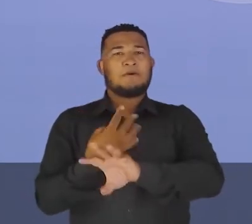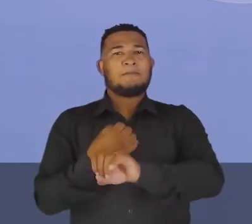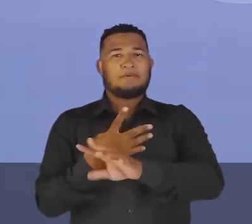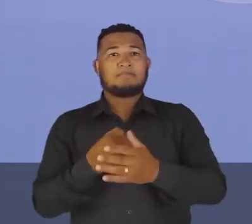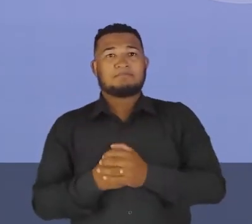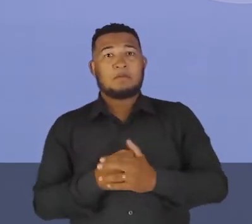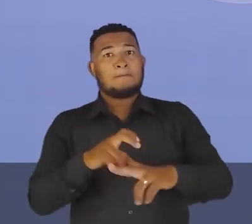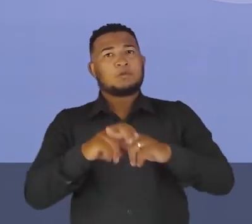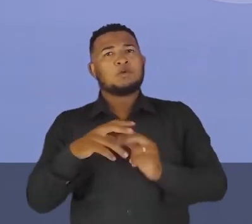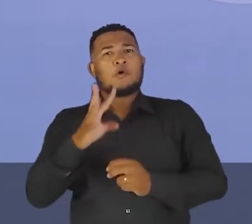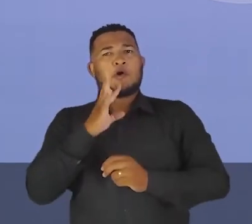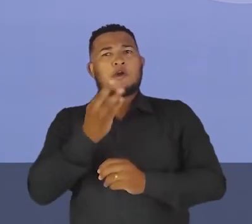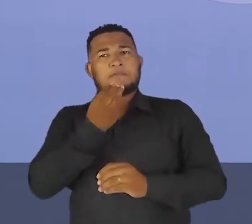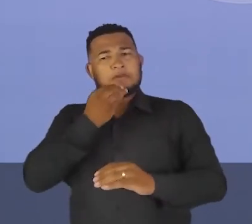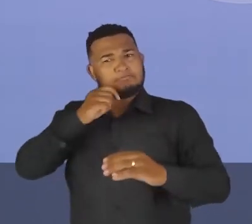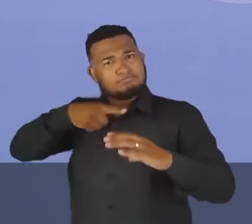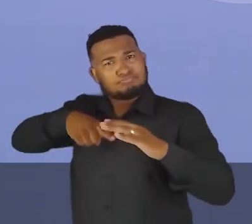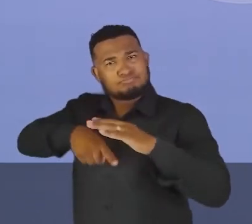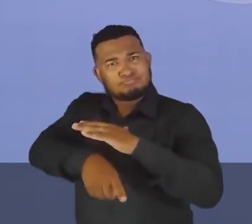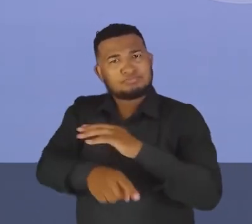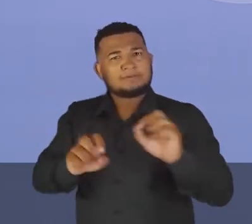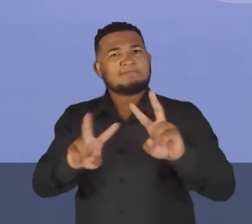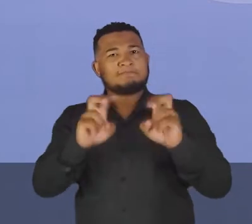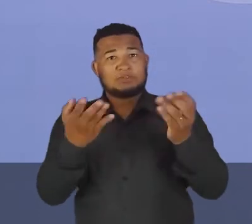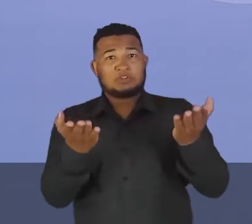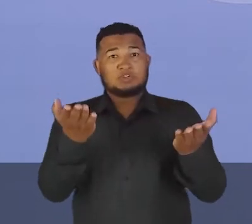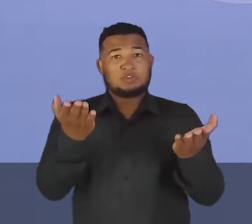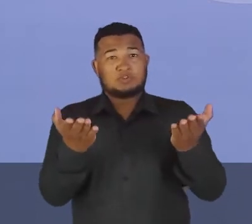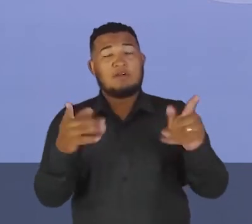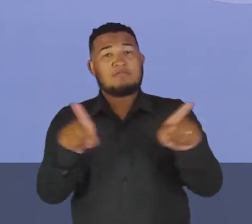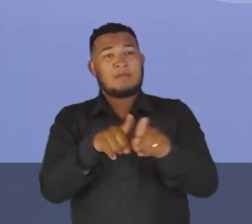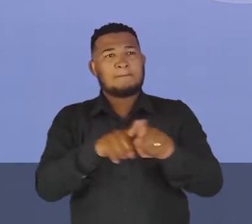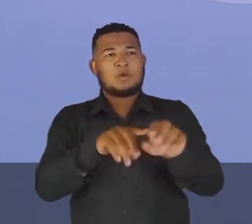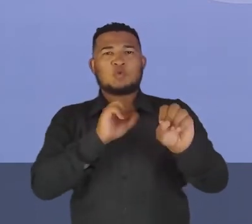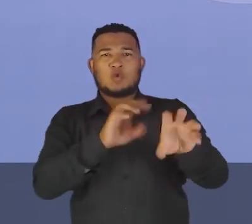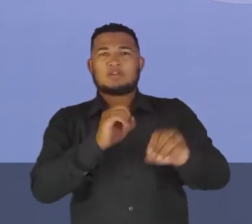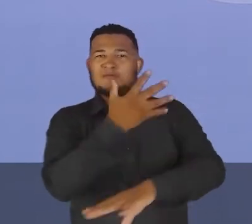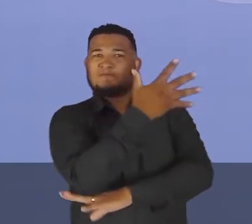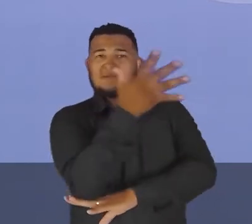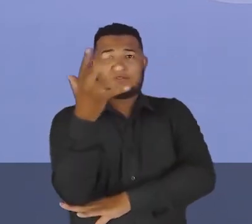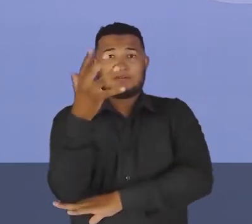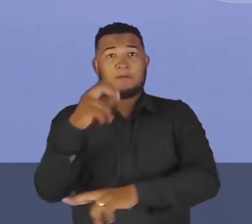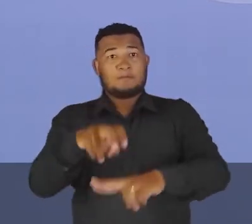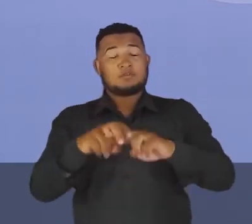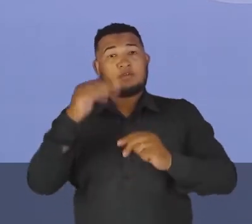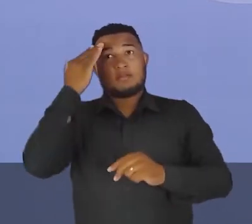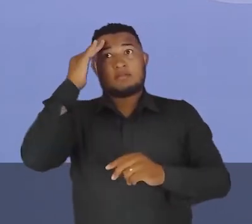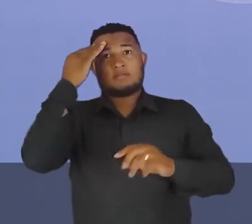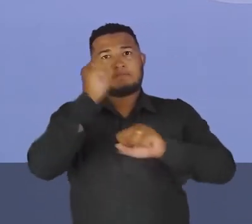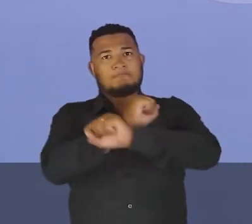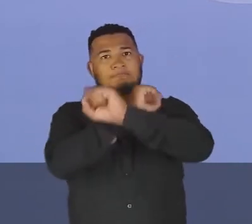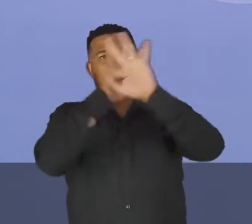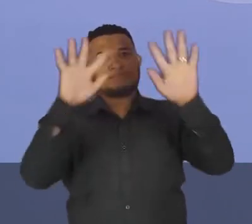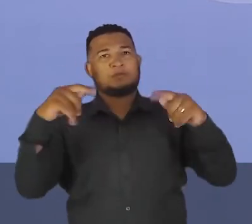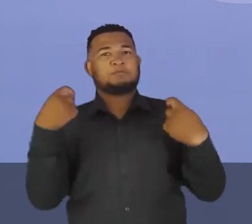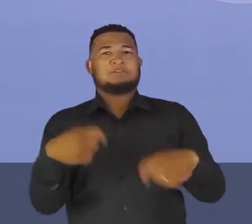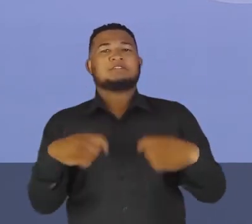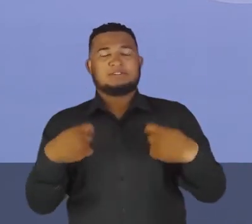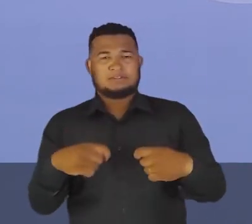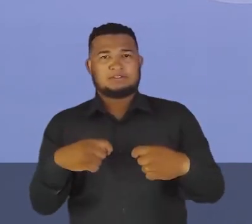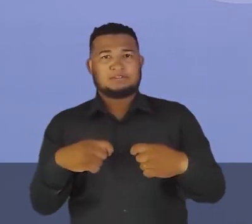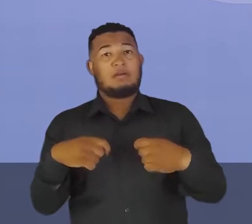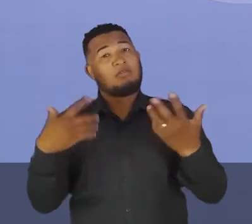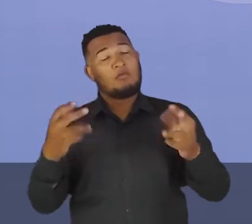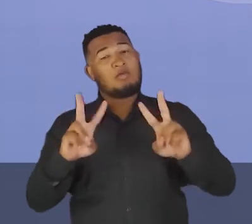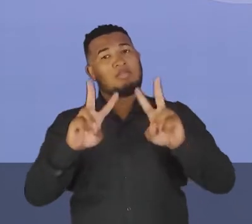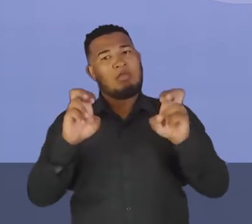aprofundar o nosso conhecimento em sustentabilidade e em educação ambiental. Porque é necessário, então, esse entendimento, né? E abordar esse tema em sala de